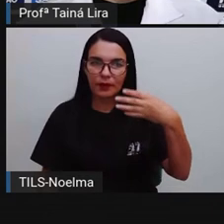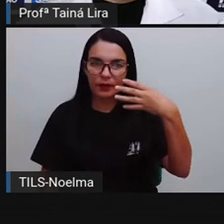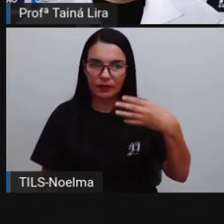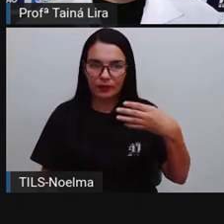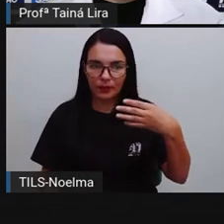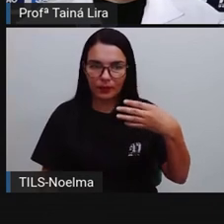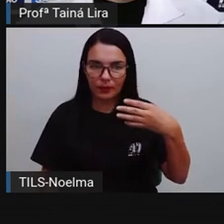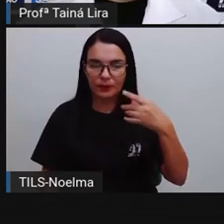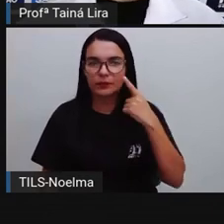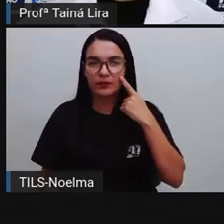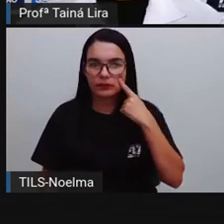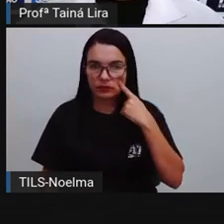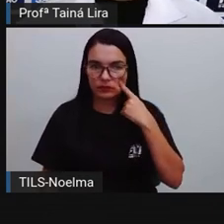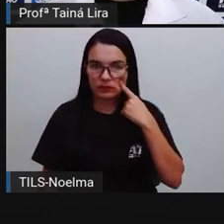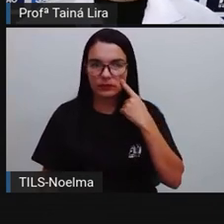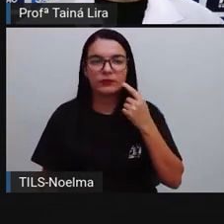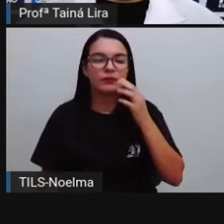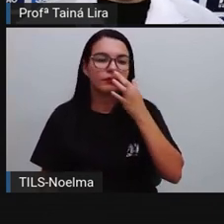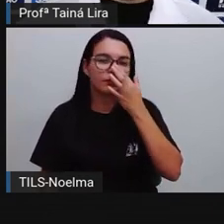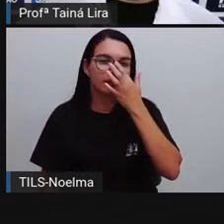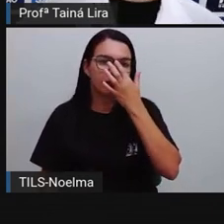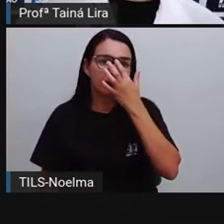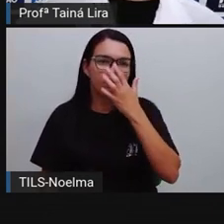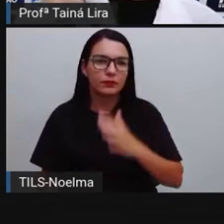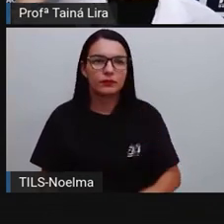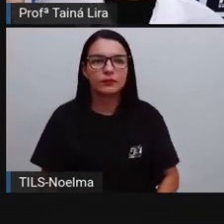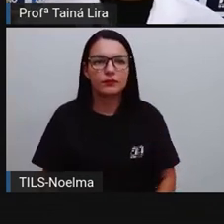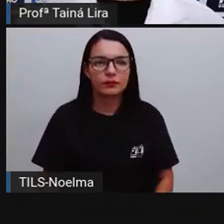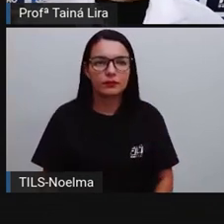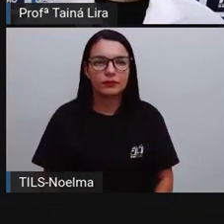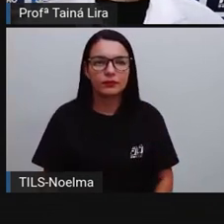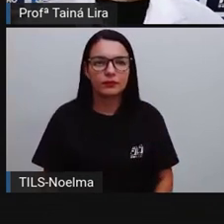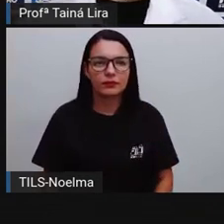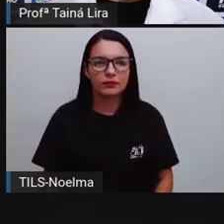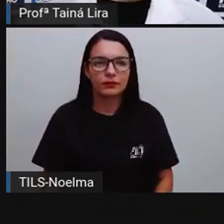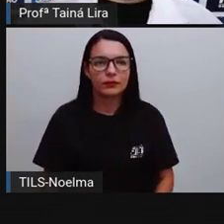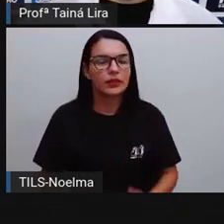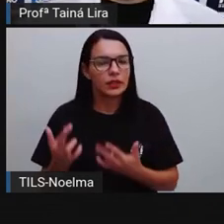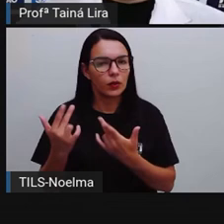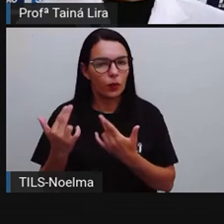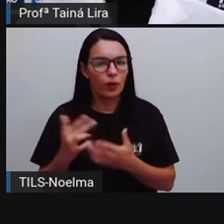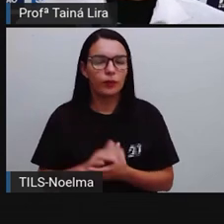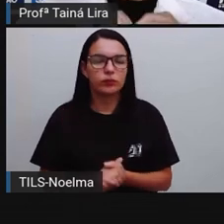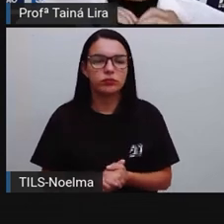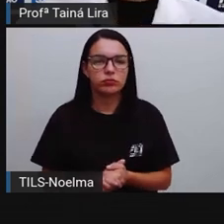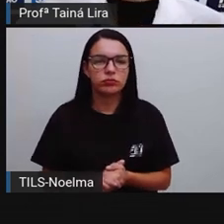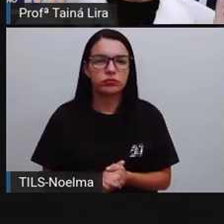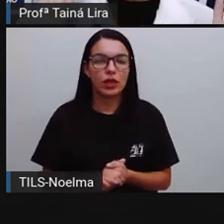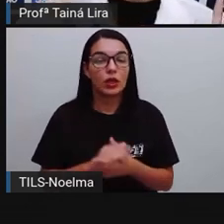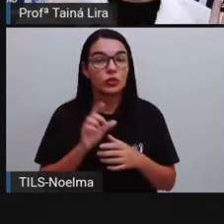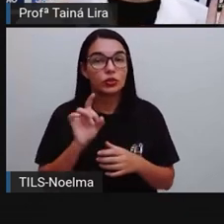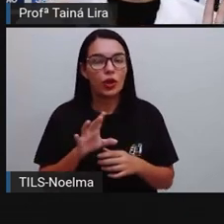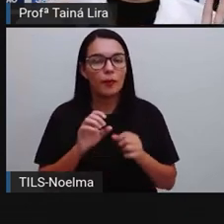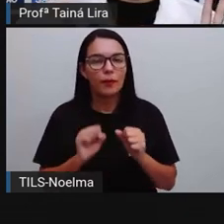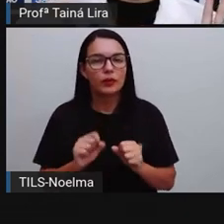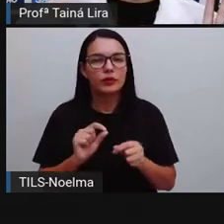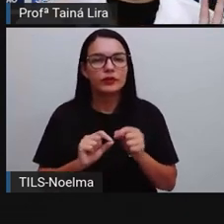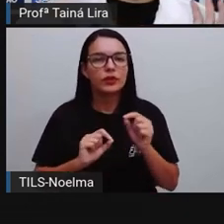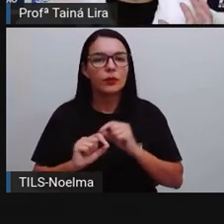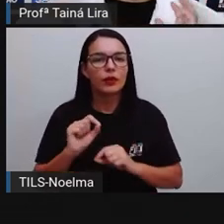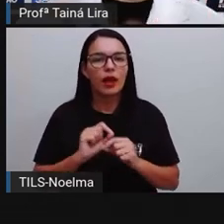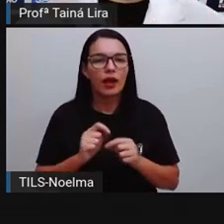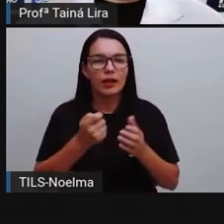4, tá? A gente vai fazer a mesma coisa que a gente fez com o 8. A única diferença é a gente vai